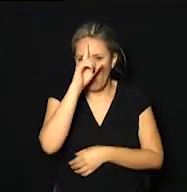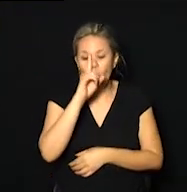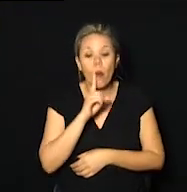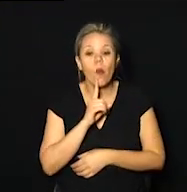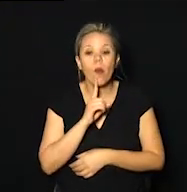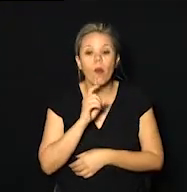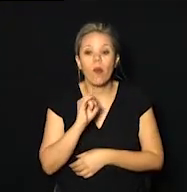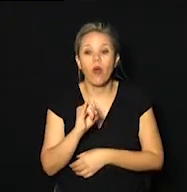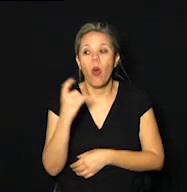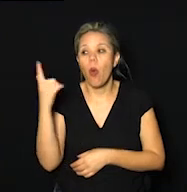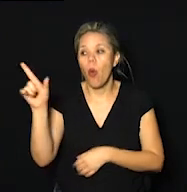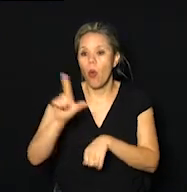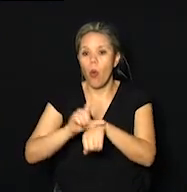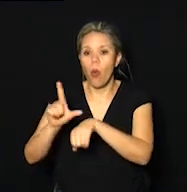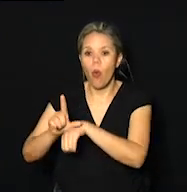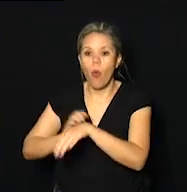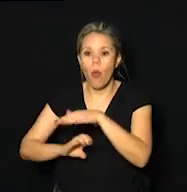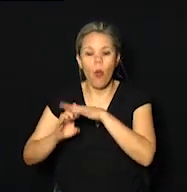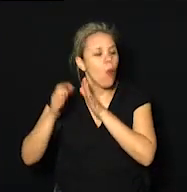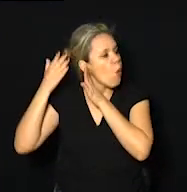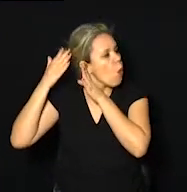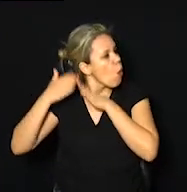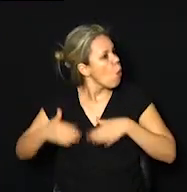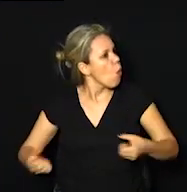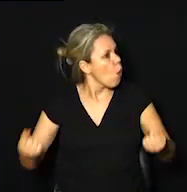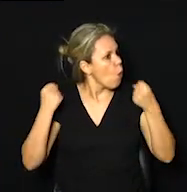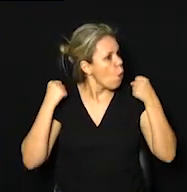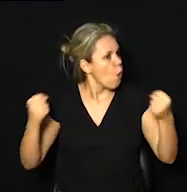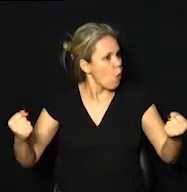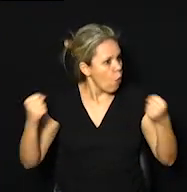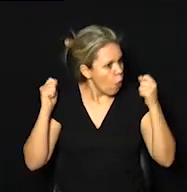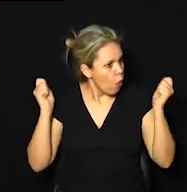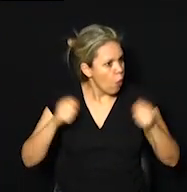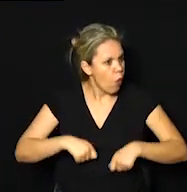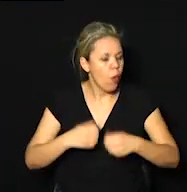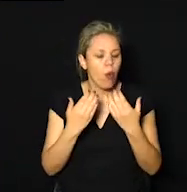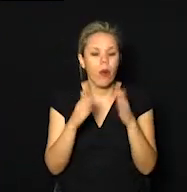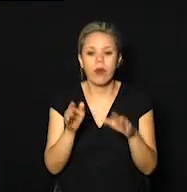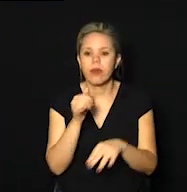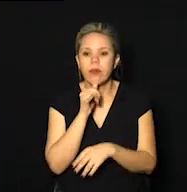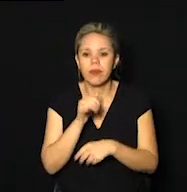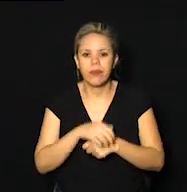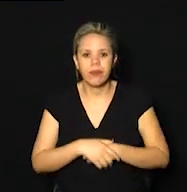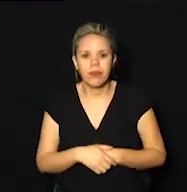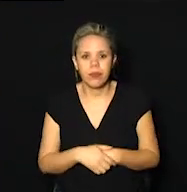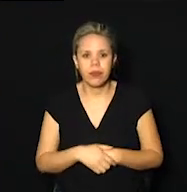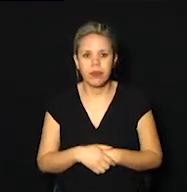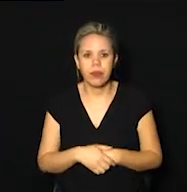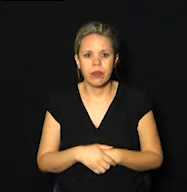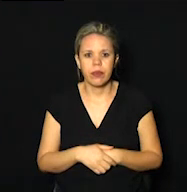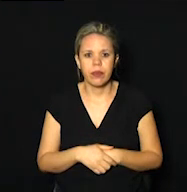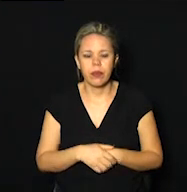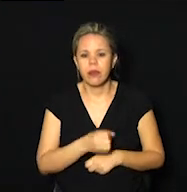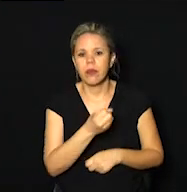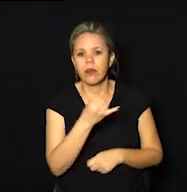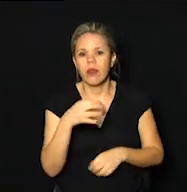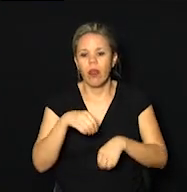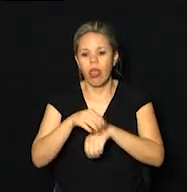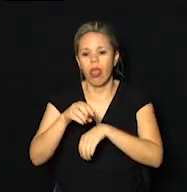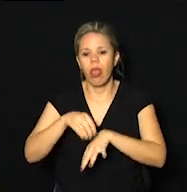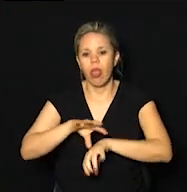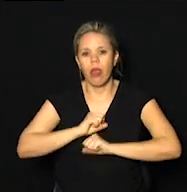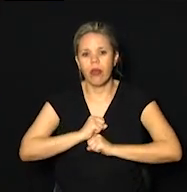outros comércios, salão, academia, podem voltar a funcionar, por exemplo. Já que a taxa de transmissão